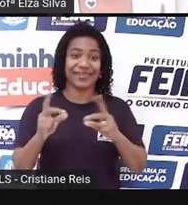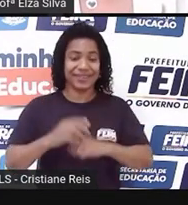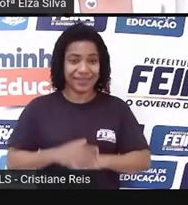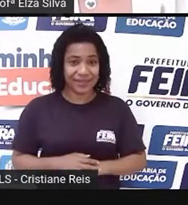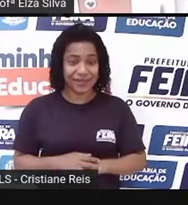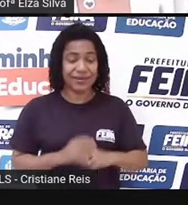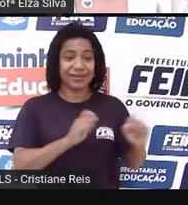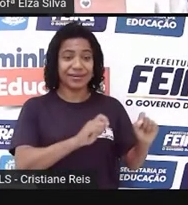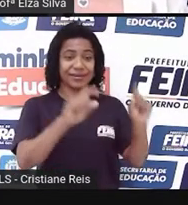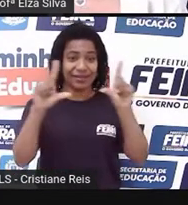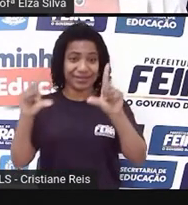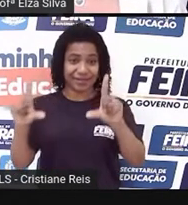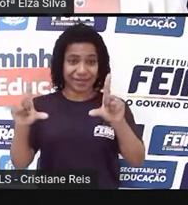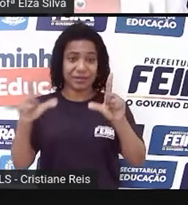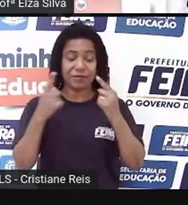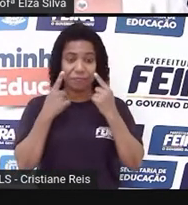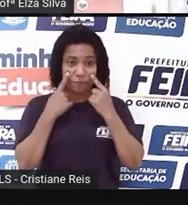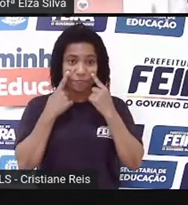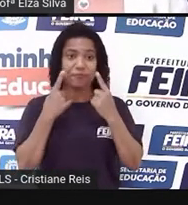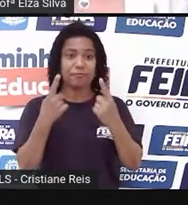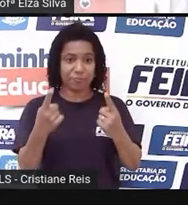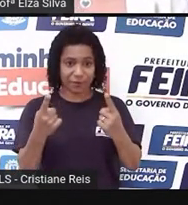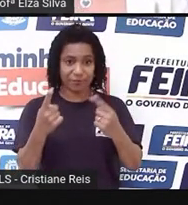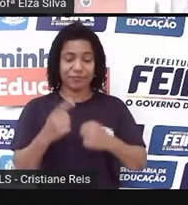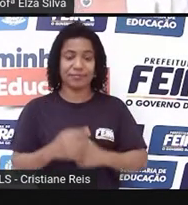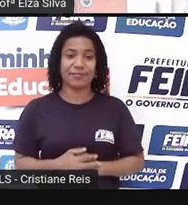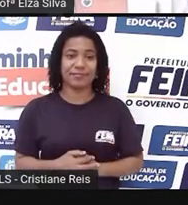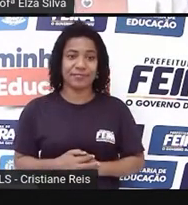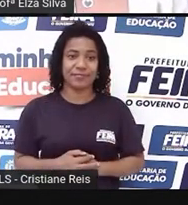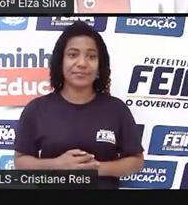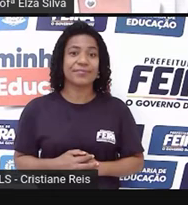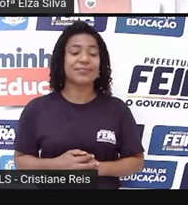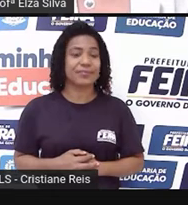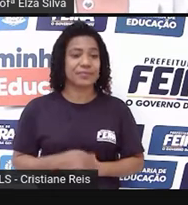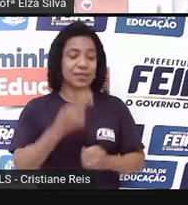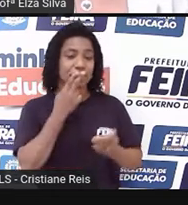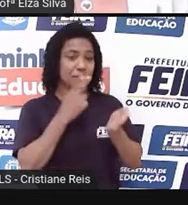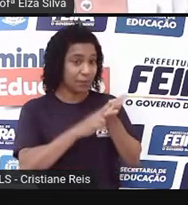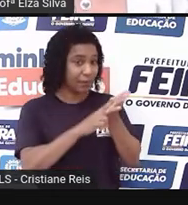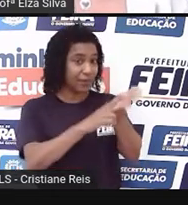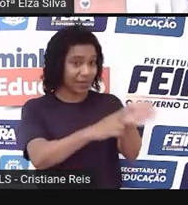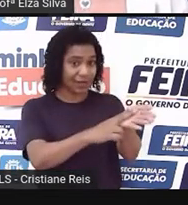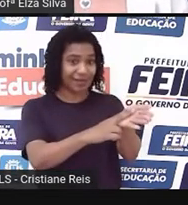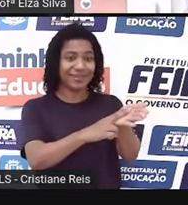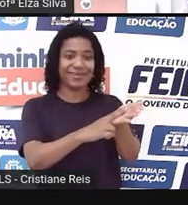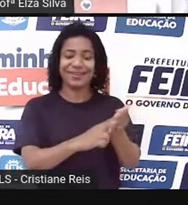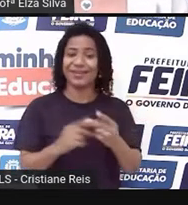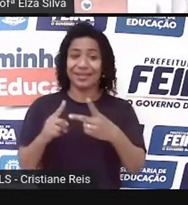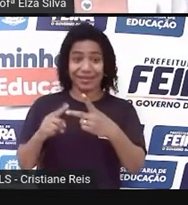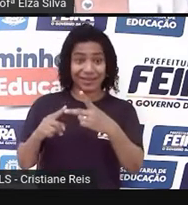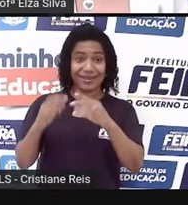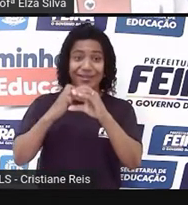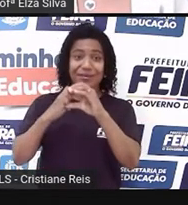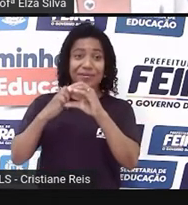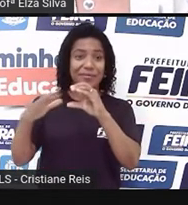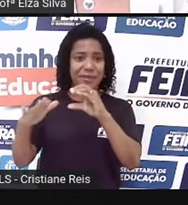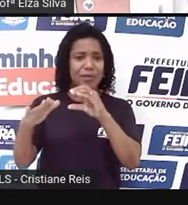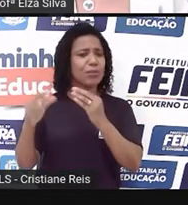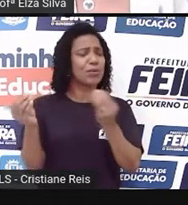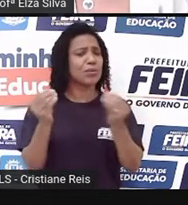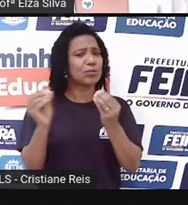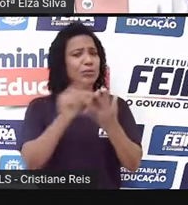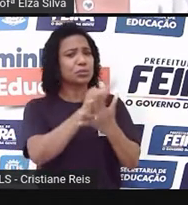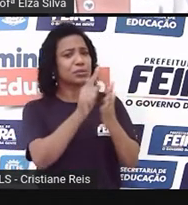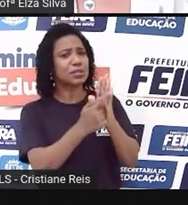na tela vocês podem visualizar a carta e o e-mail, no que é que esses gêneros